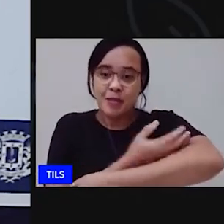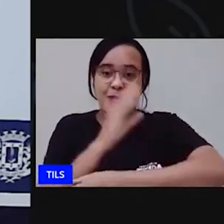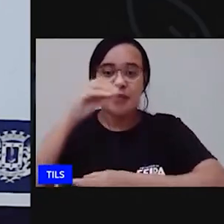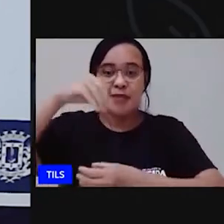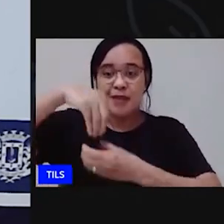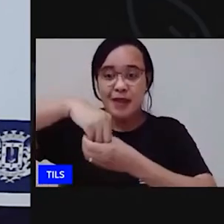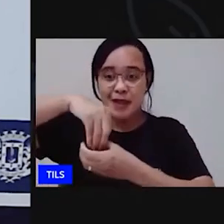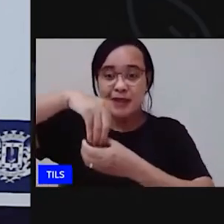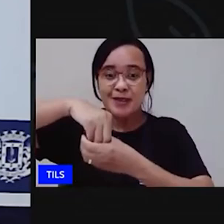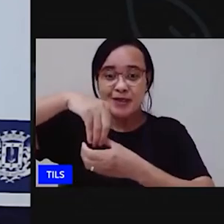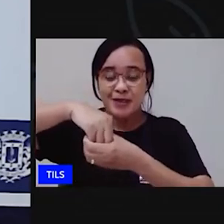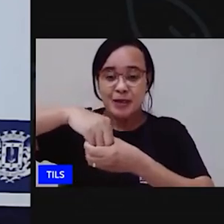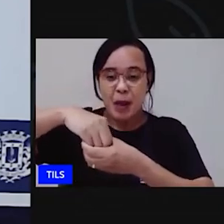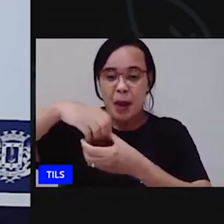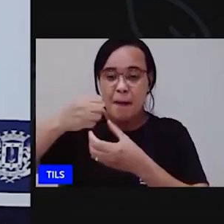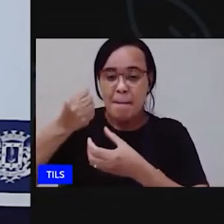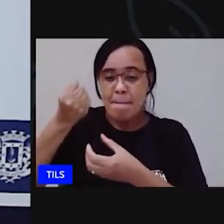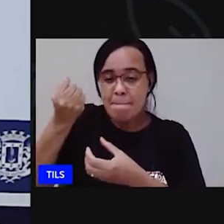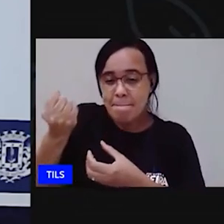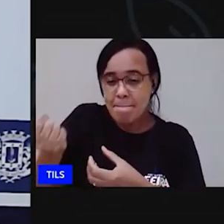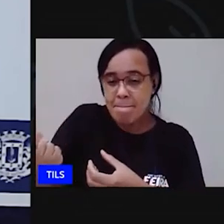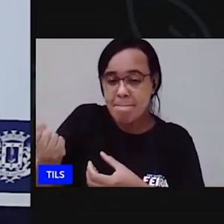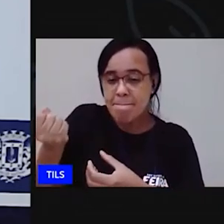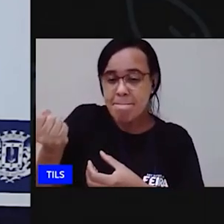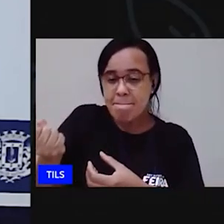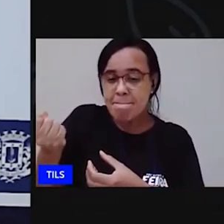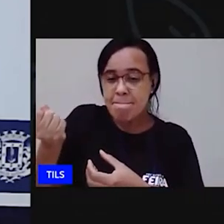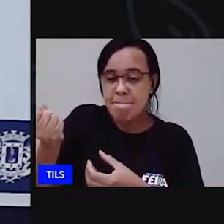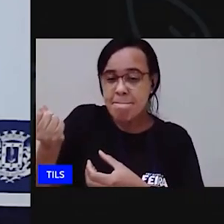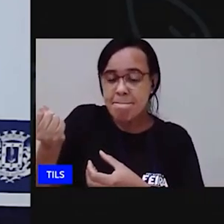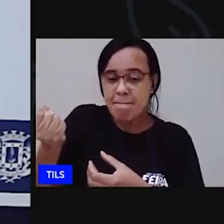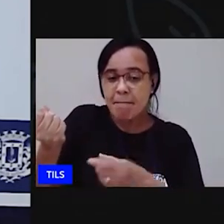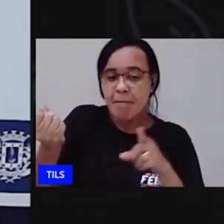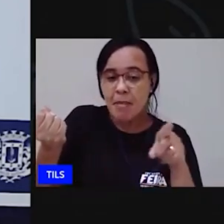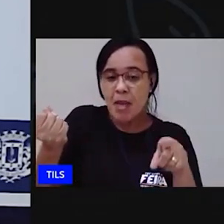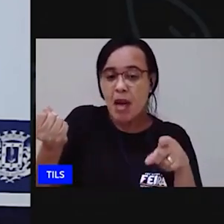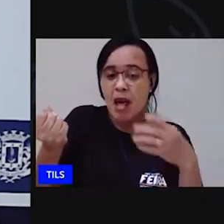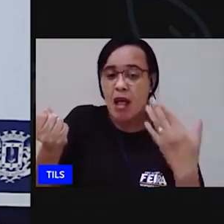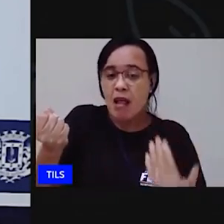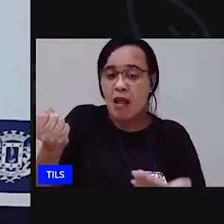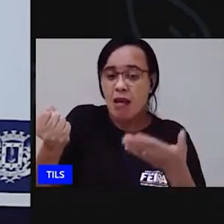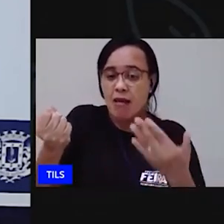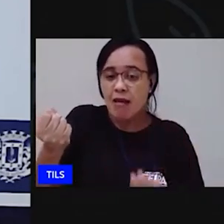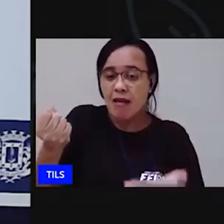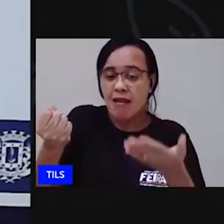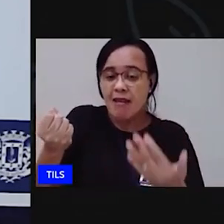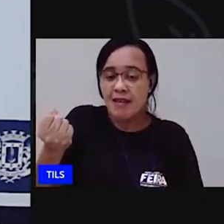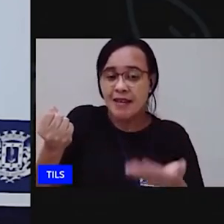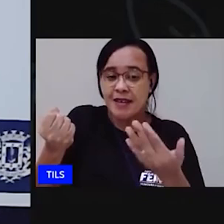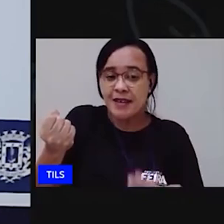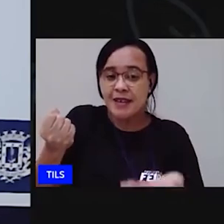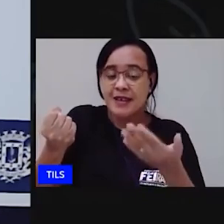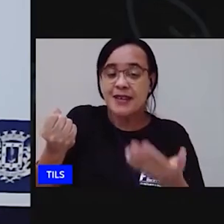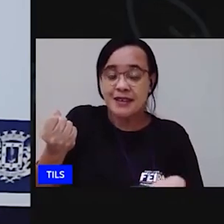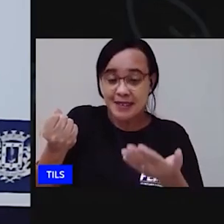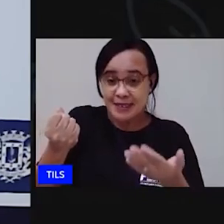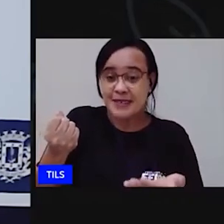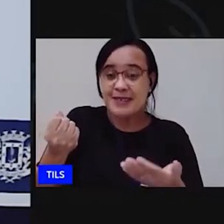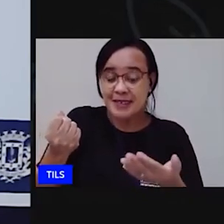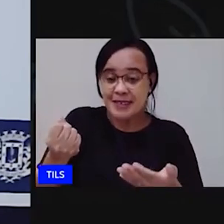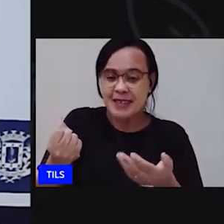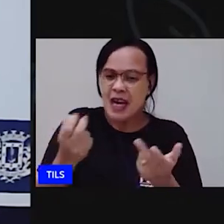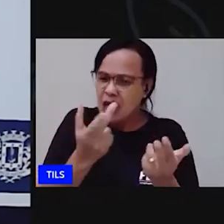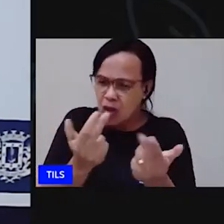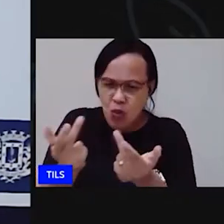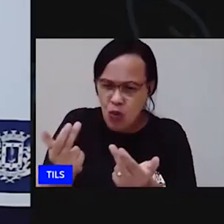mais pra baixo na balança e o cubo tá um pouco mais leve ele tem quase o mesmo peso